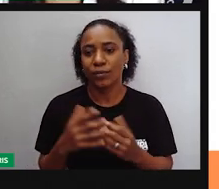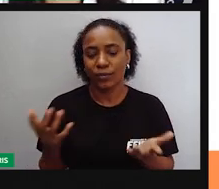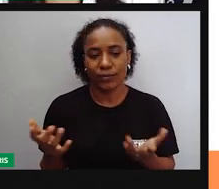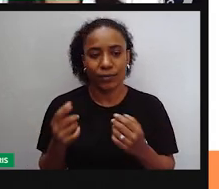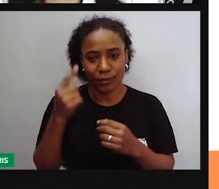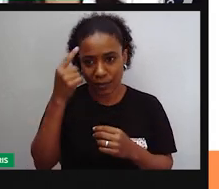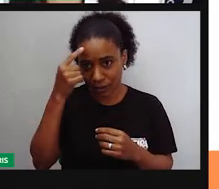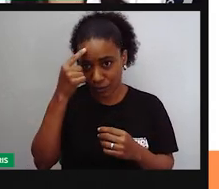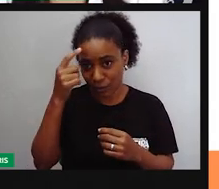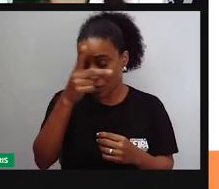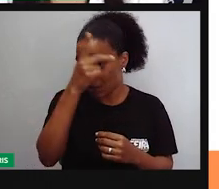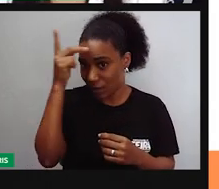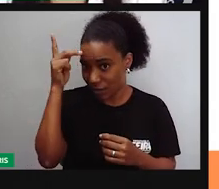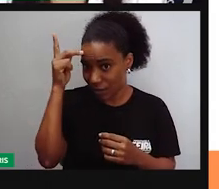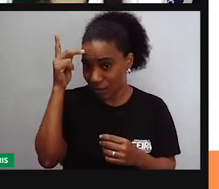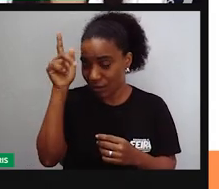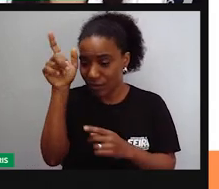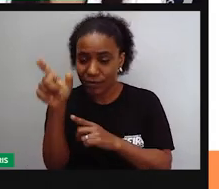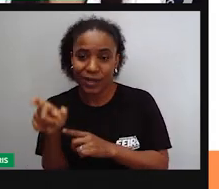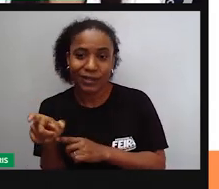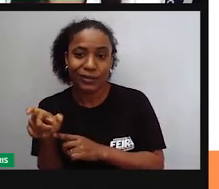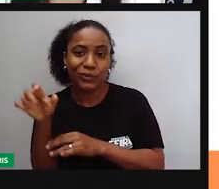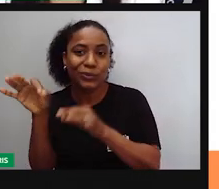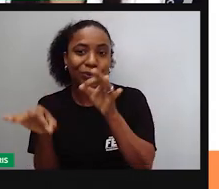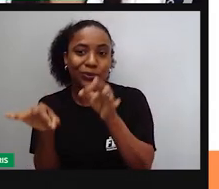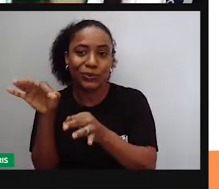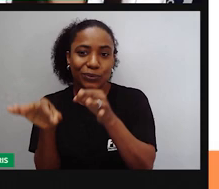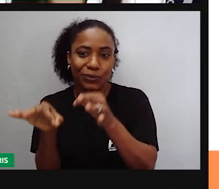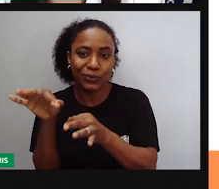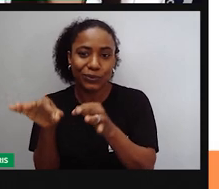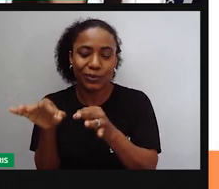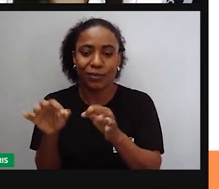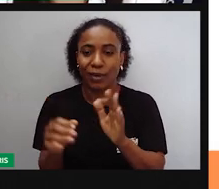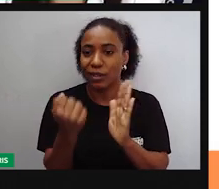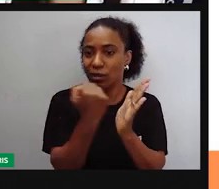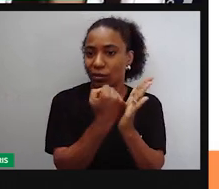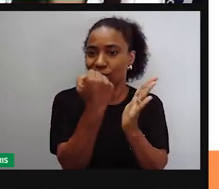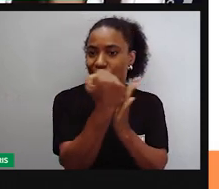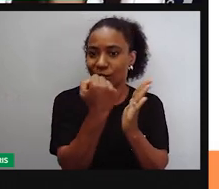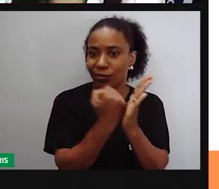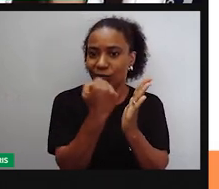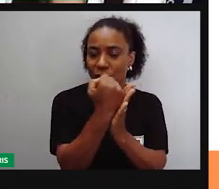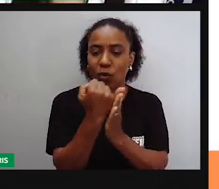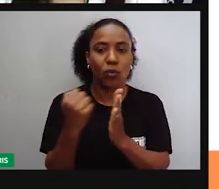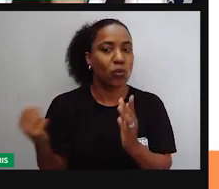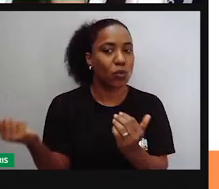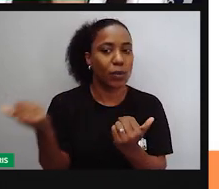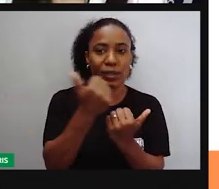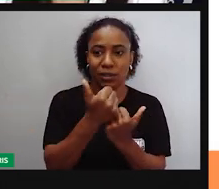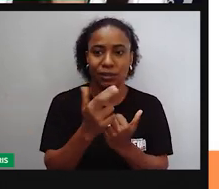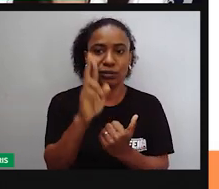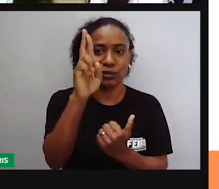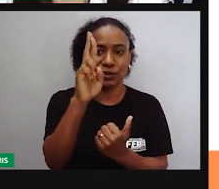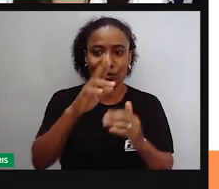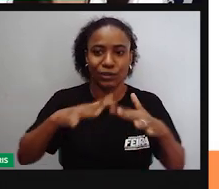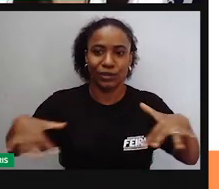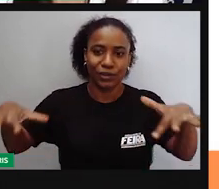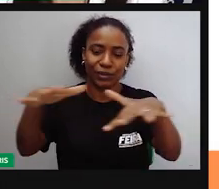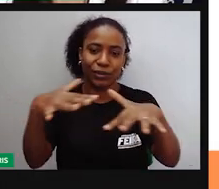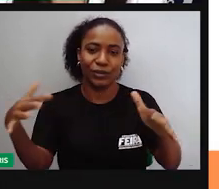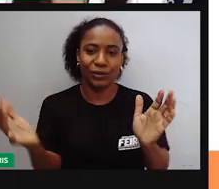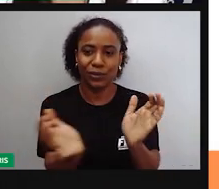pensa em pessoa jurídica, mas a gente já está pensando aí em algo que representa, né? Outras pessoas. E aí, tomar